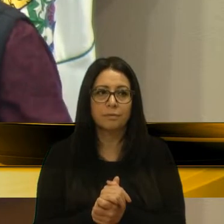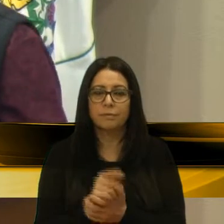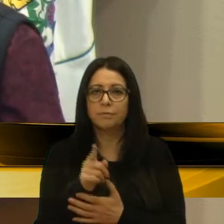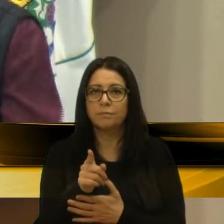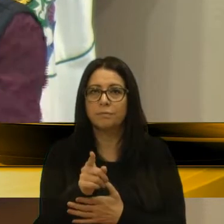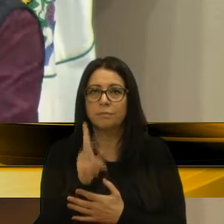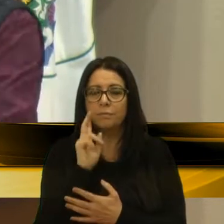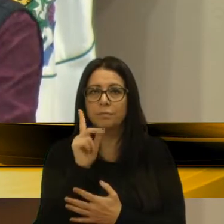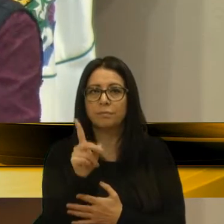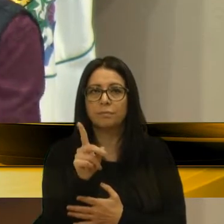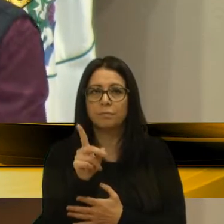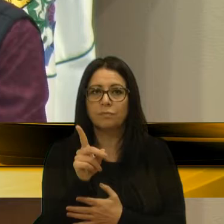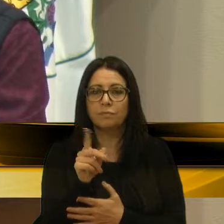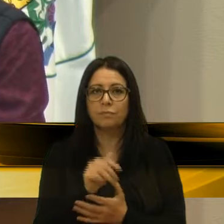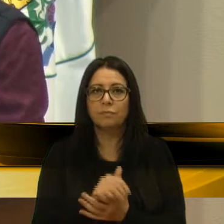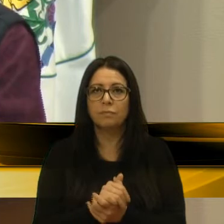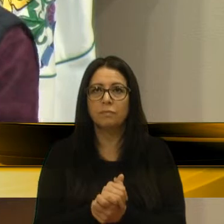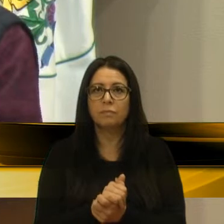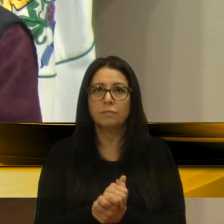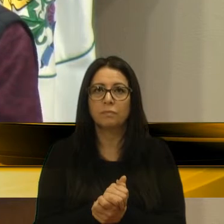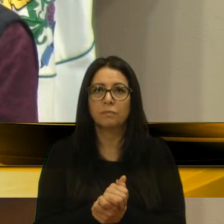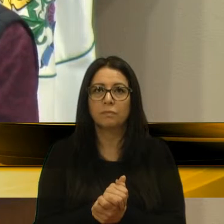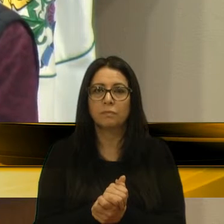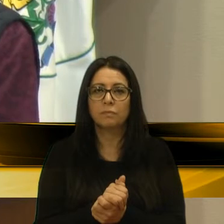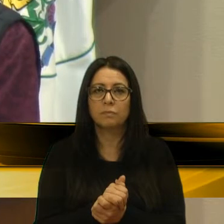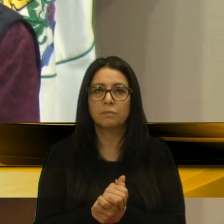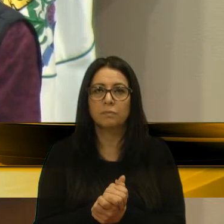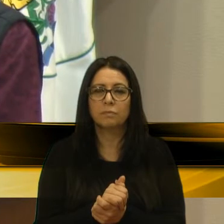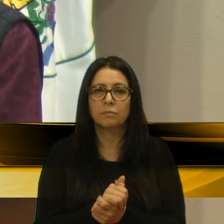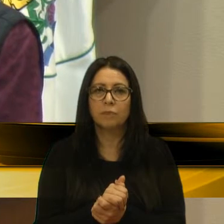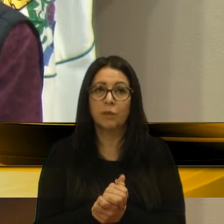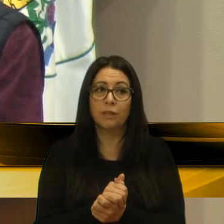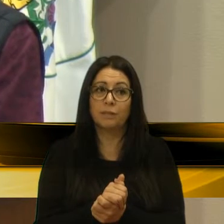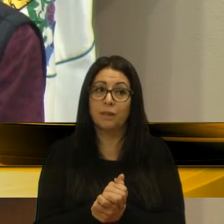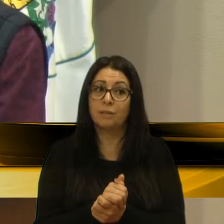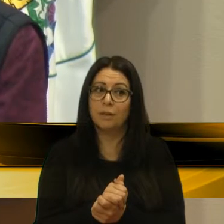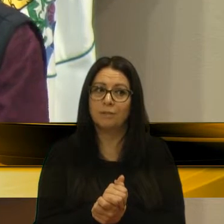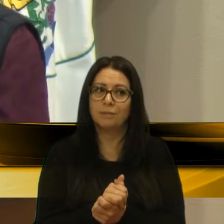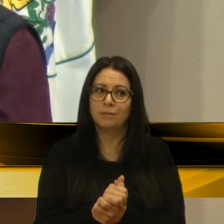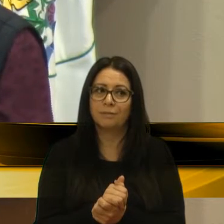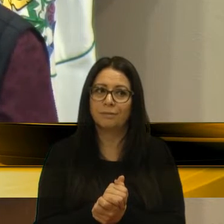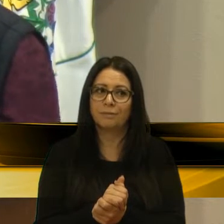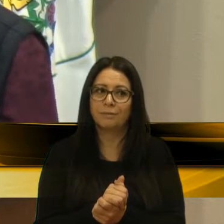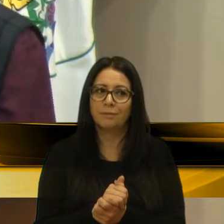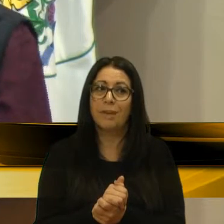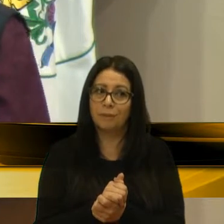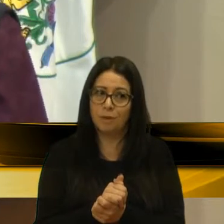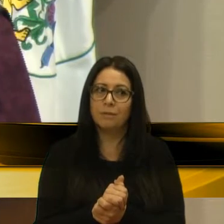eu andei naquela região de Santa Lúcia de novo, mais uma vez,